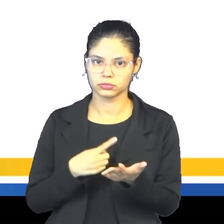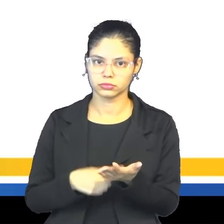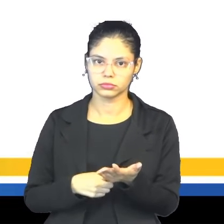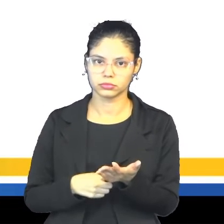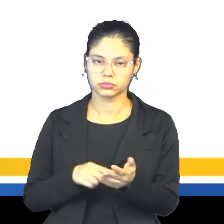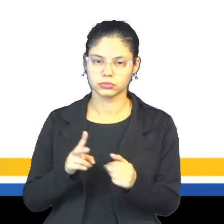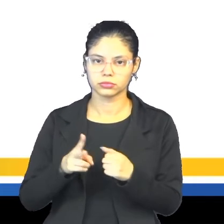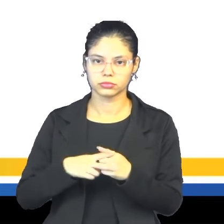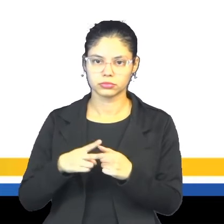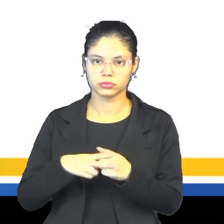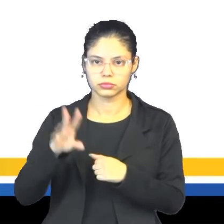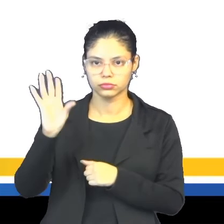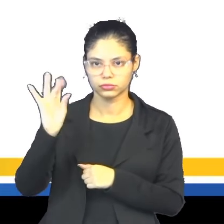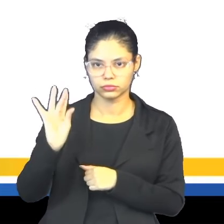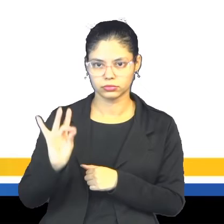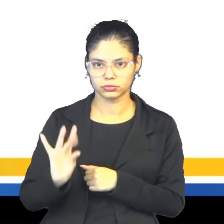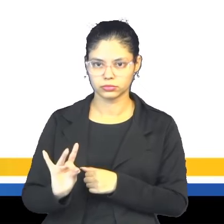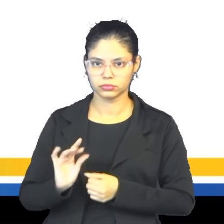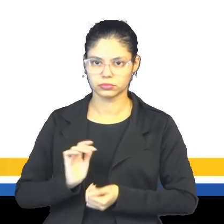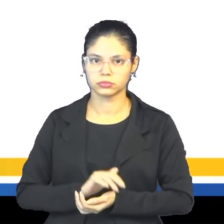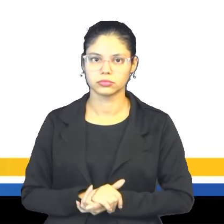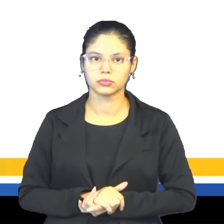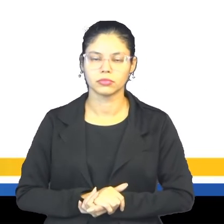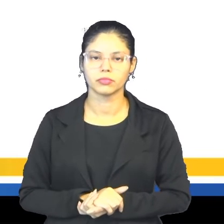com o tempo verbal de cada uma delas.